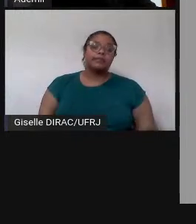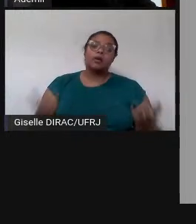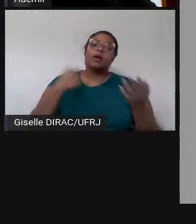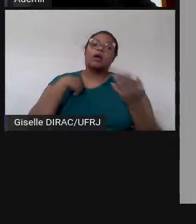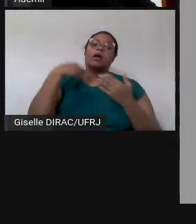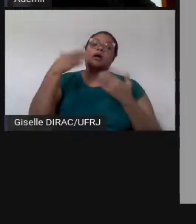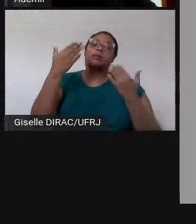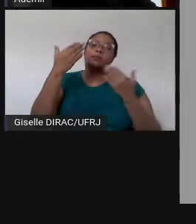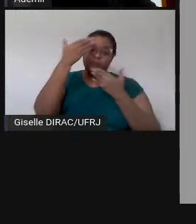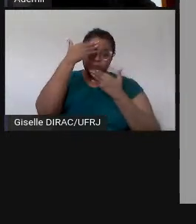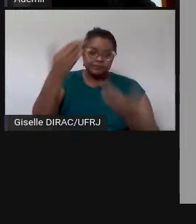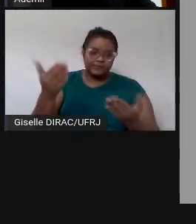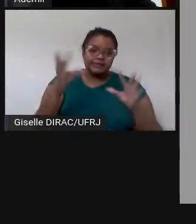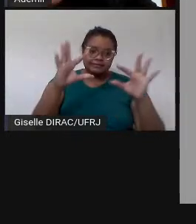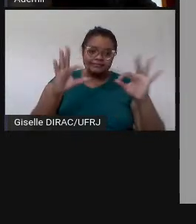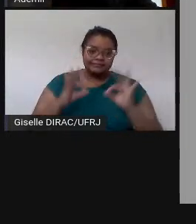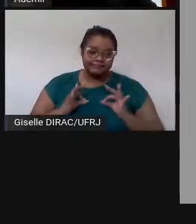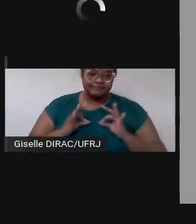pela atenção de vocês.